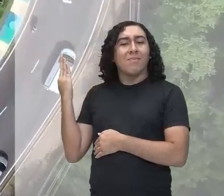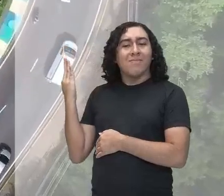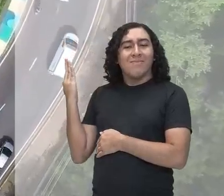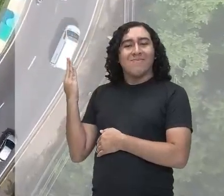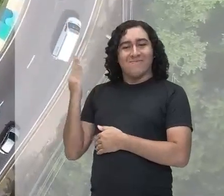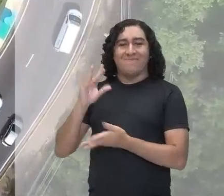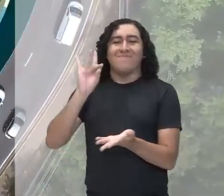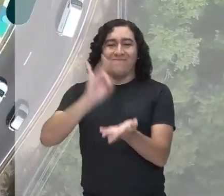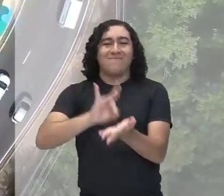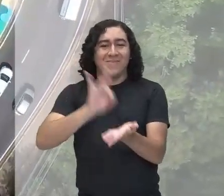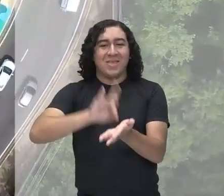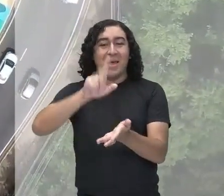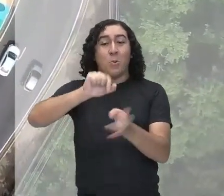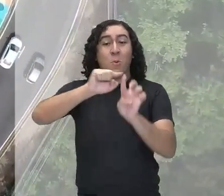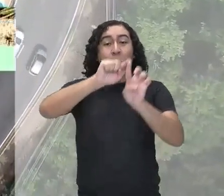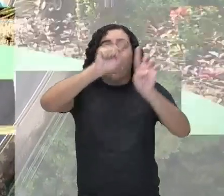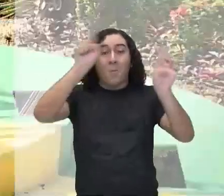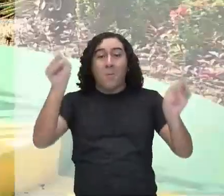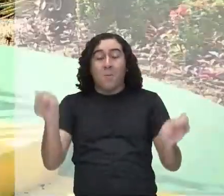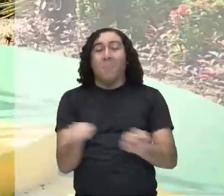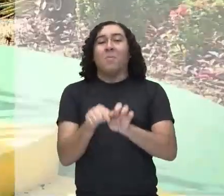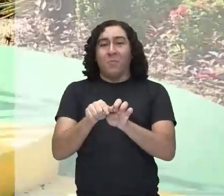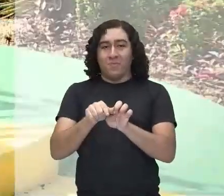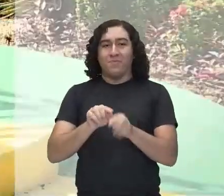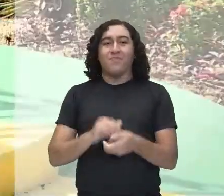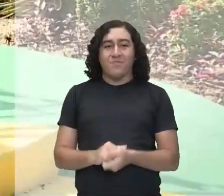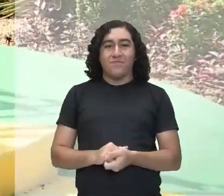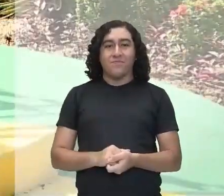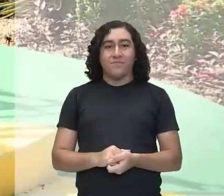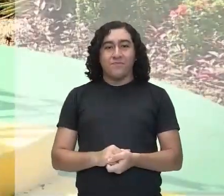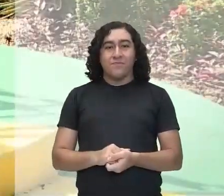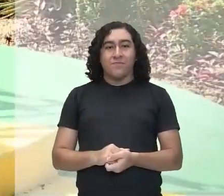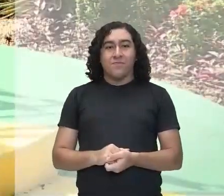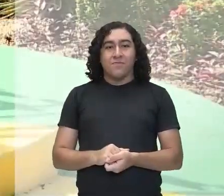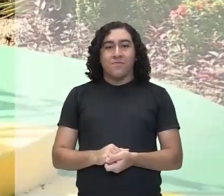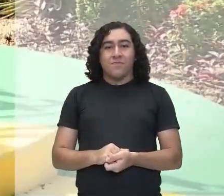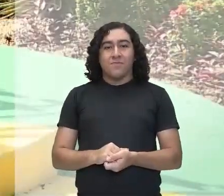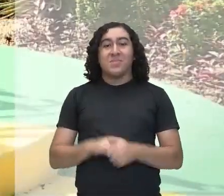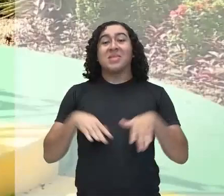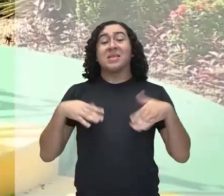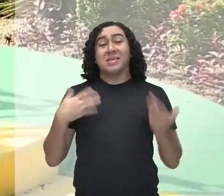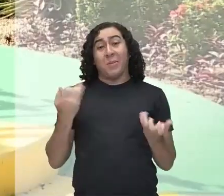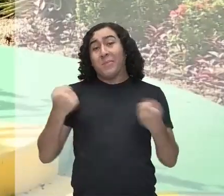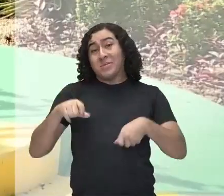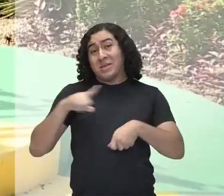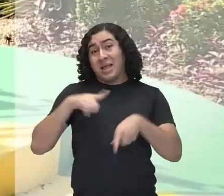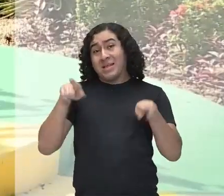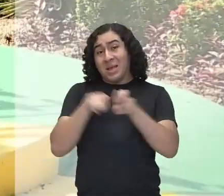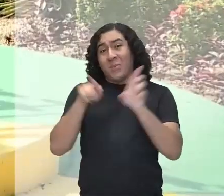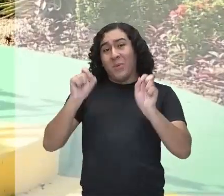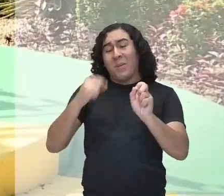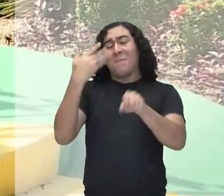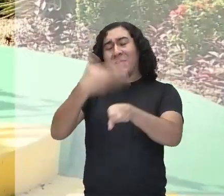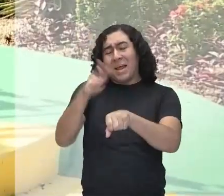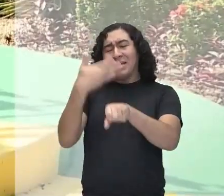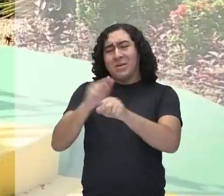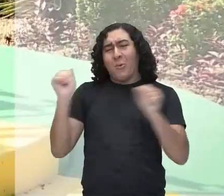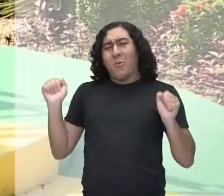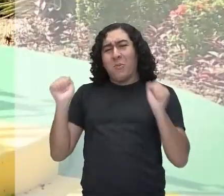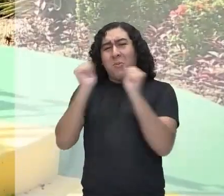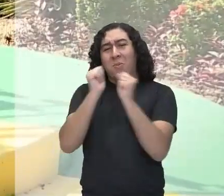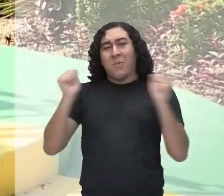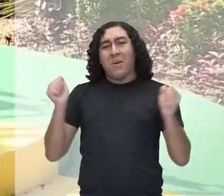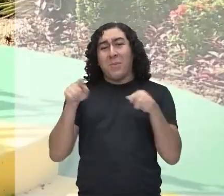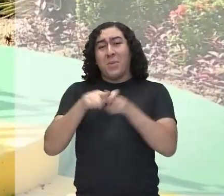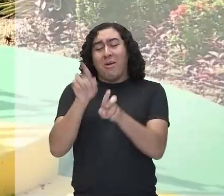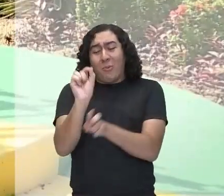Exatamente! É uma circunferência, né? Bem, Marcão, eu também tô precisando fazer uns exercícios, porque eu falar contigo, porque eu sei que